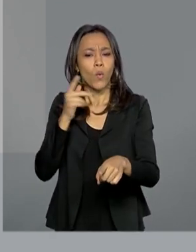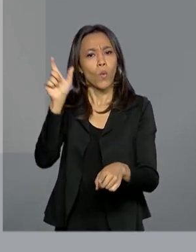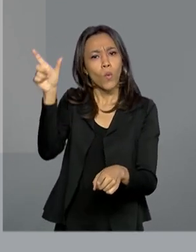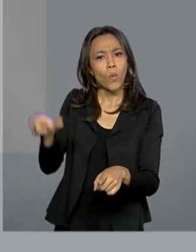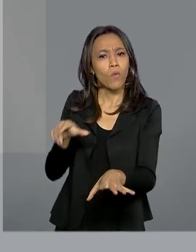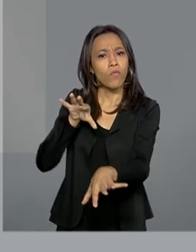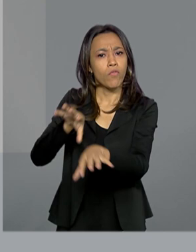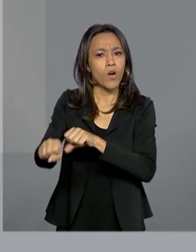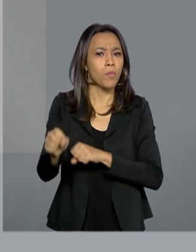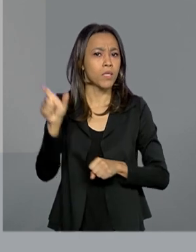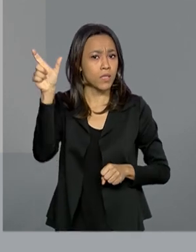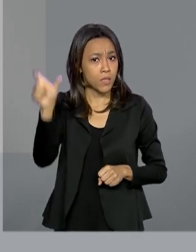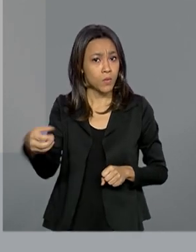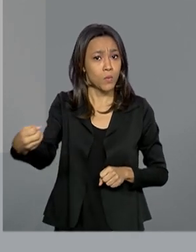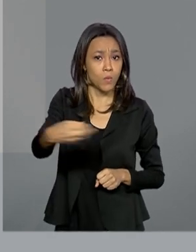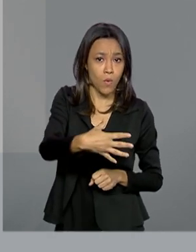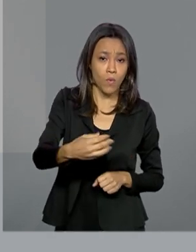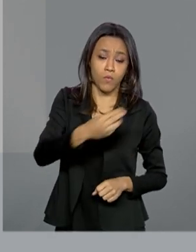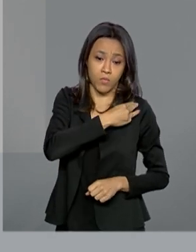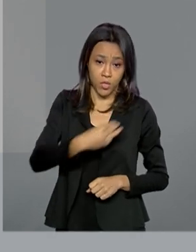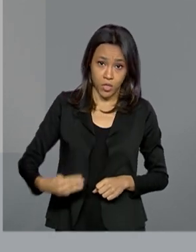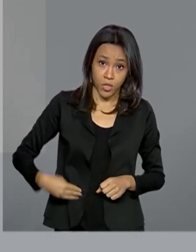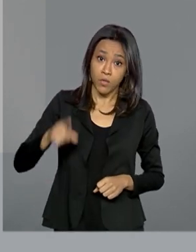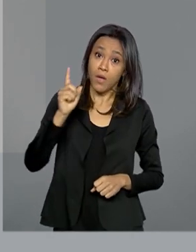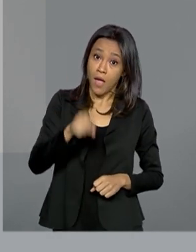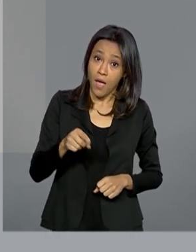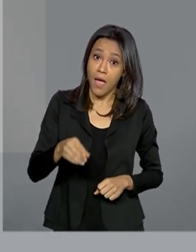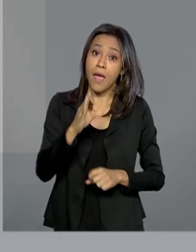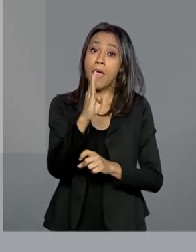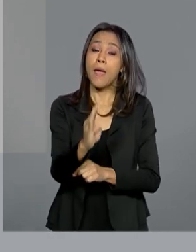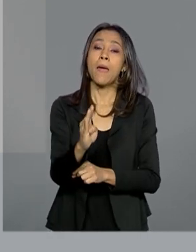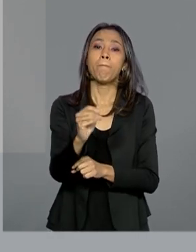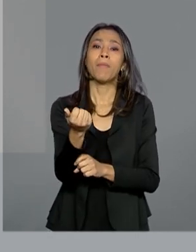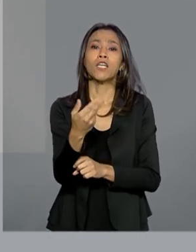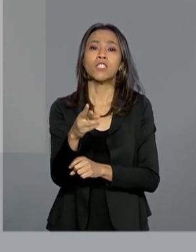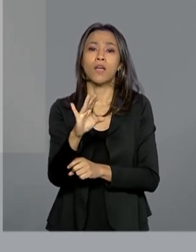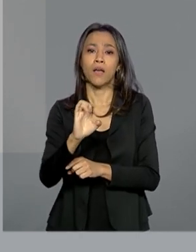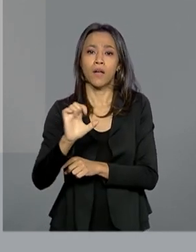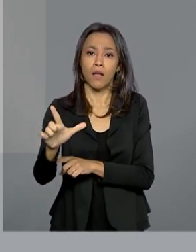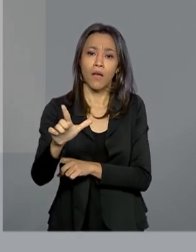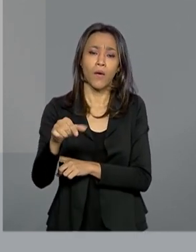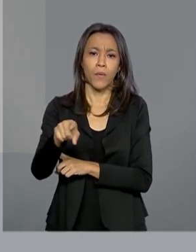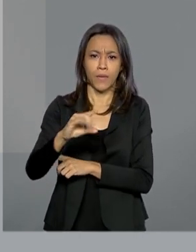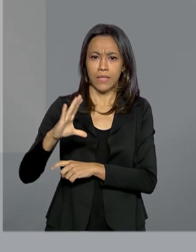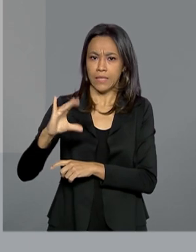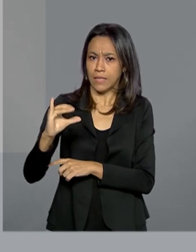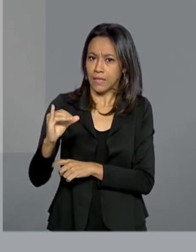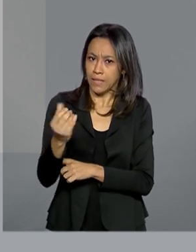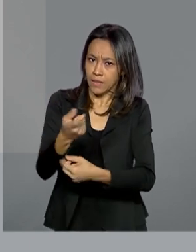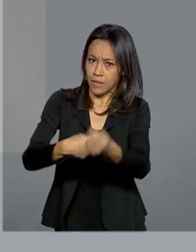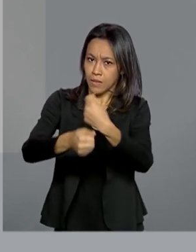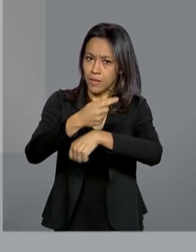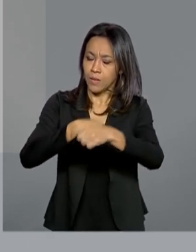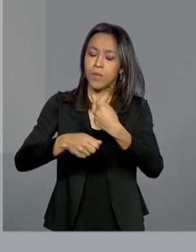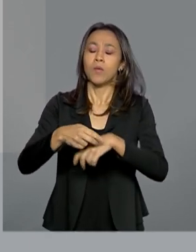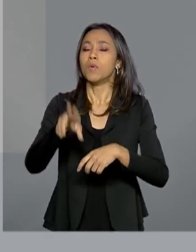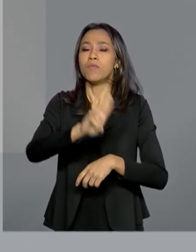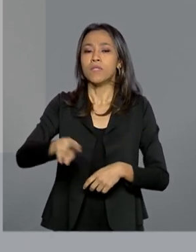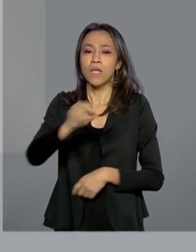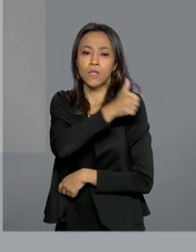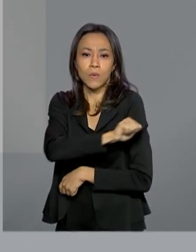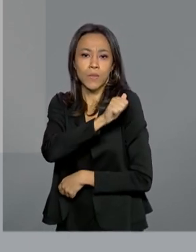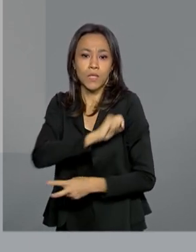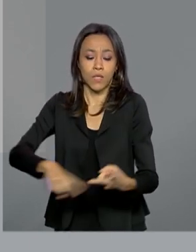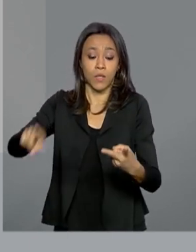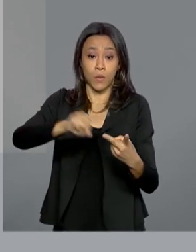acadêmica do novo ministro, que é bacharel em Ciências Econômicas pela Universidade Estadual do Rio de Janeiro, mestre pela